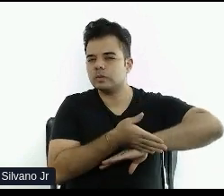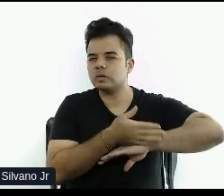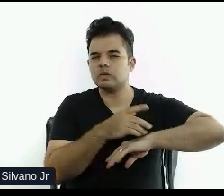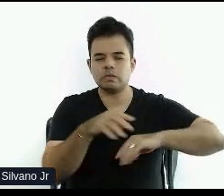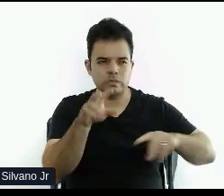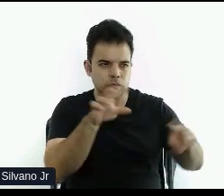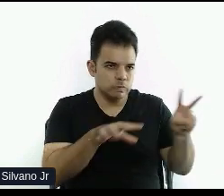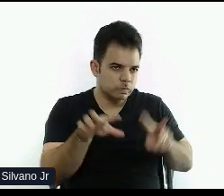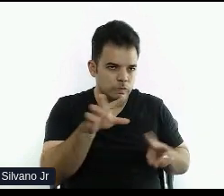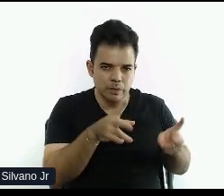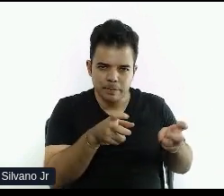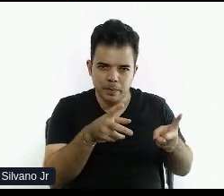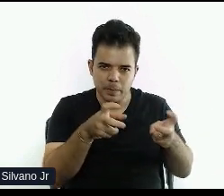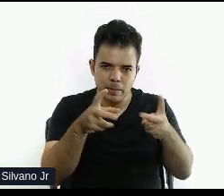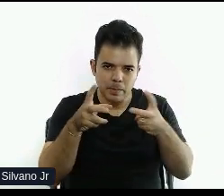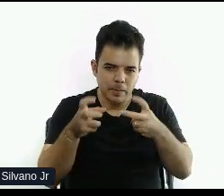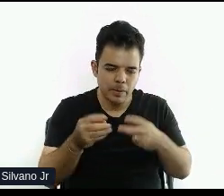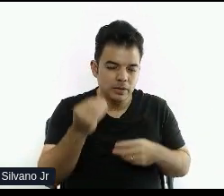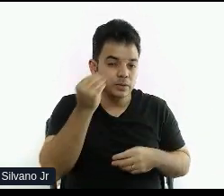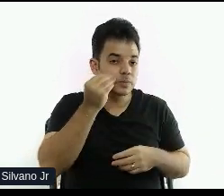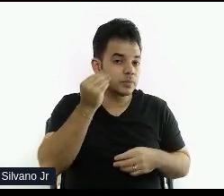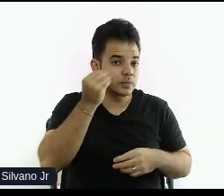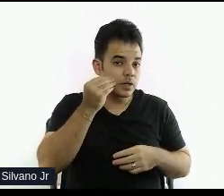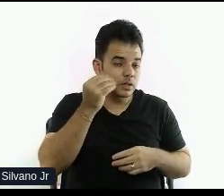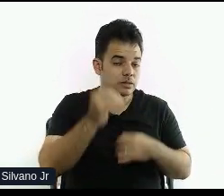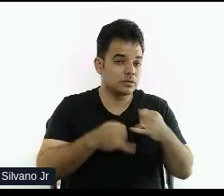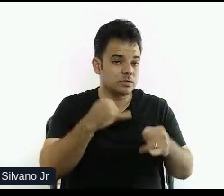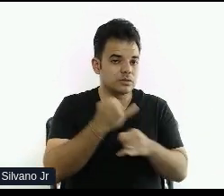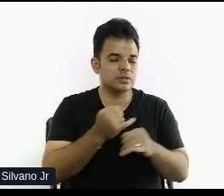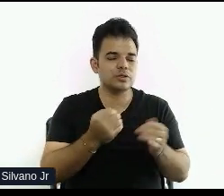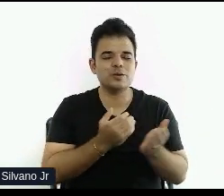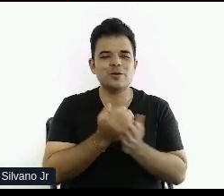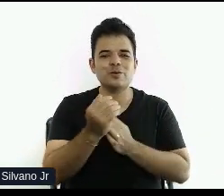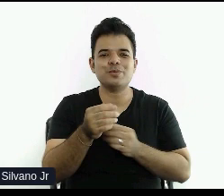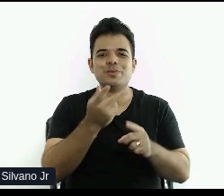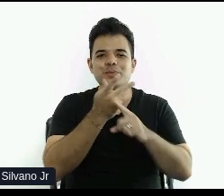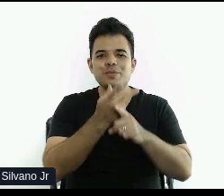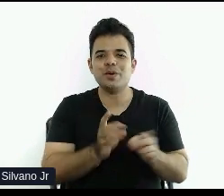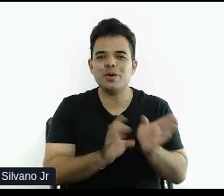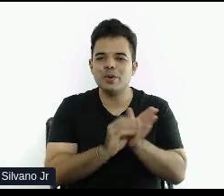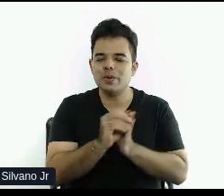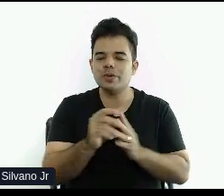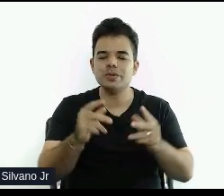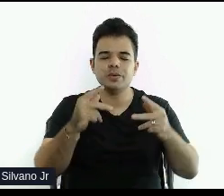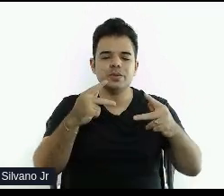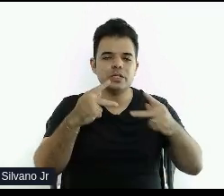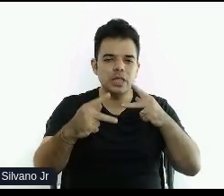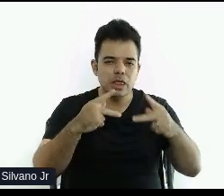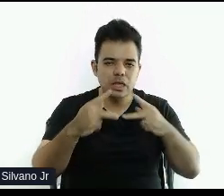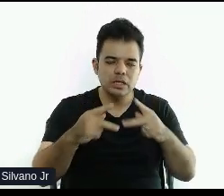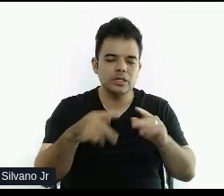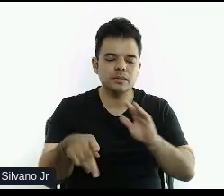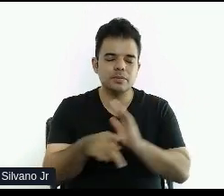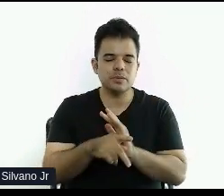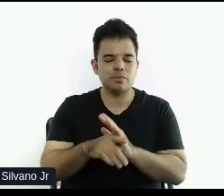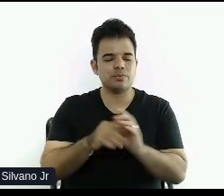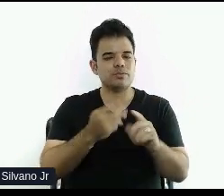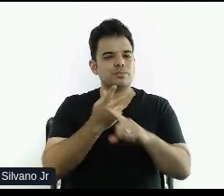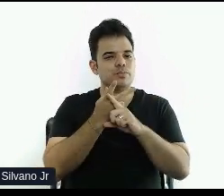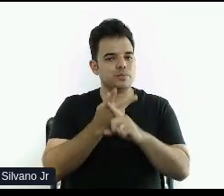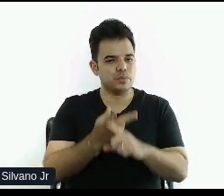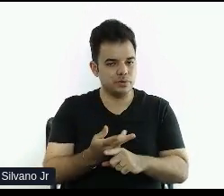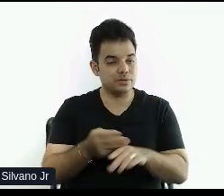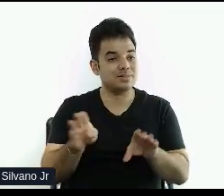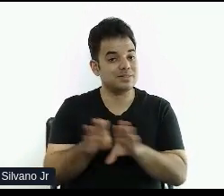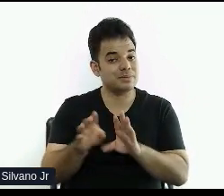a ter nossa experiência online buscando alguma coisa no Google, né? Num Bing, numa página ali de busca. E a pesquisa orgânica, é